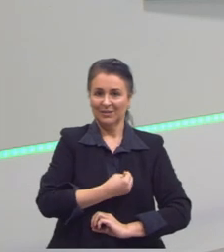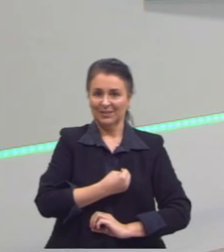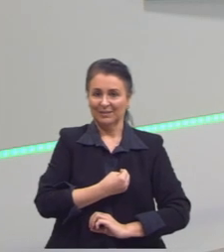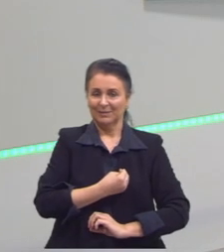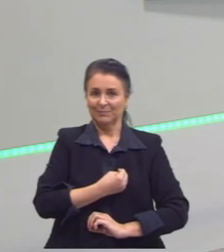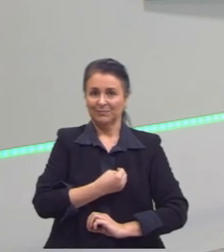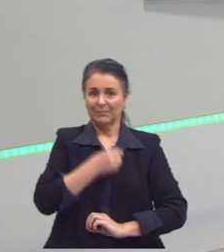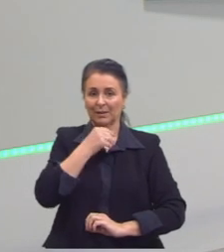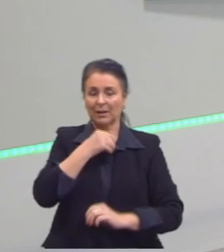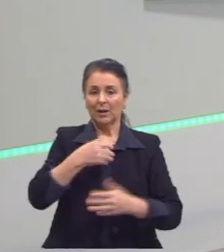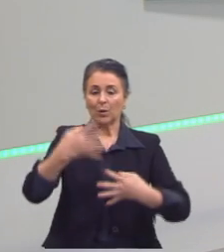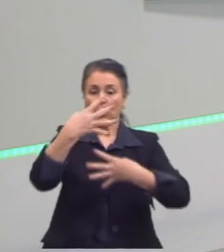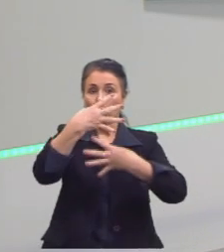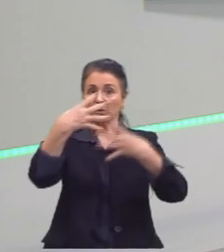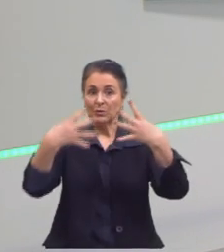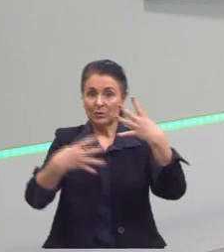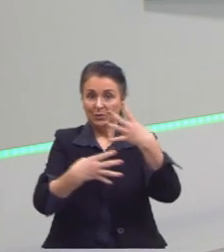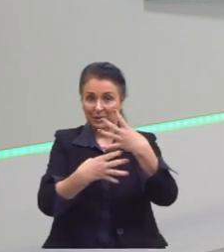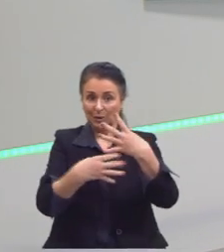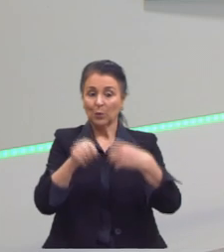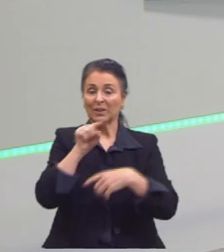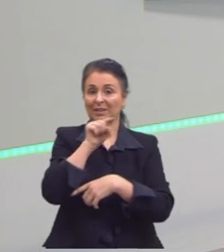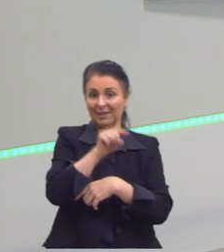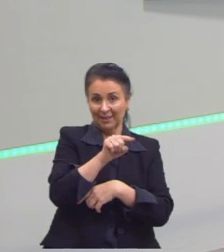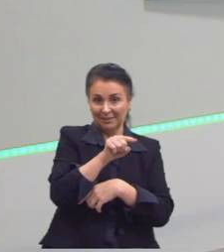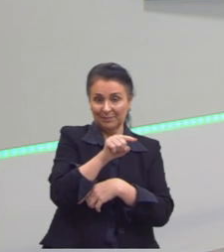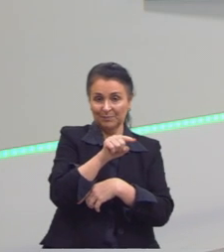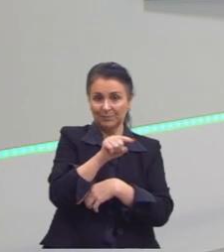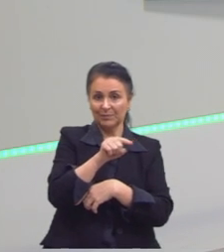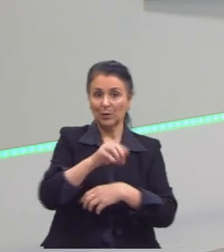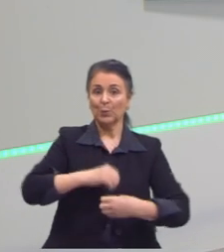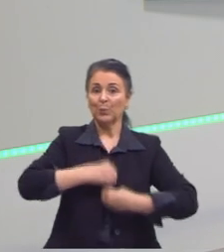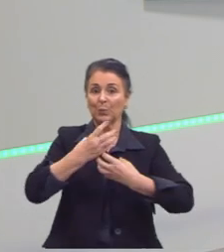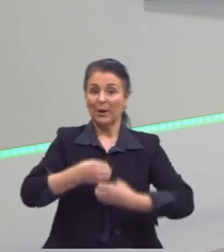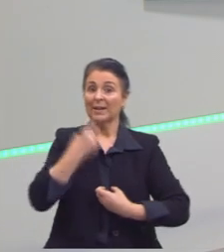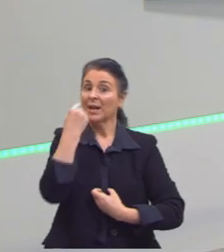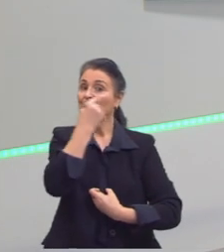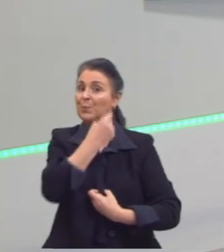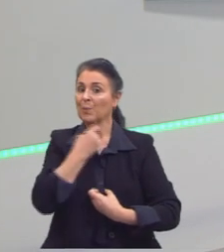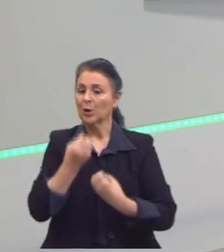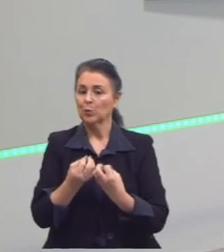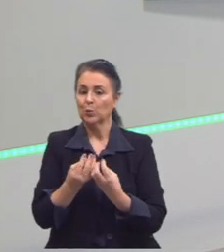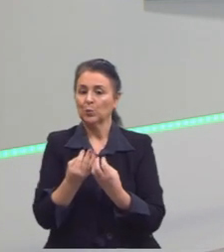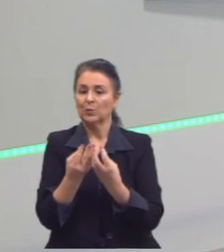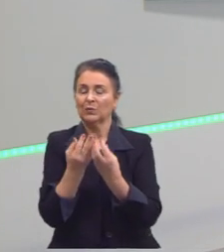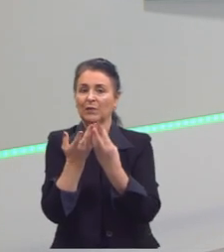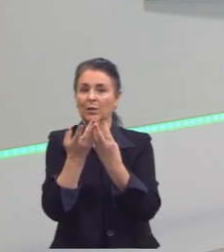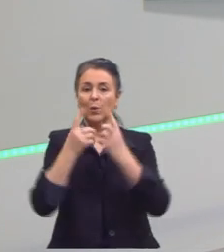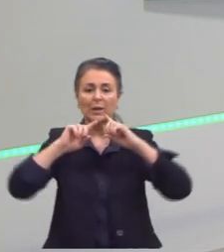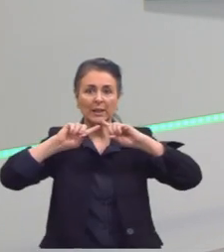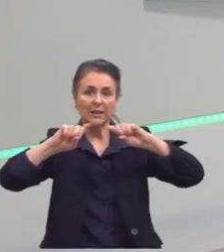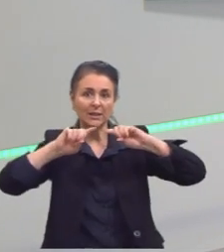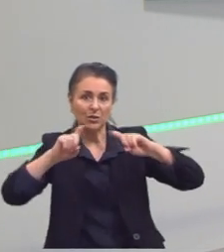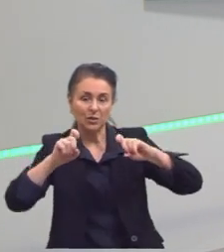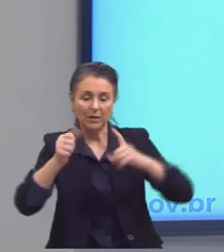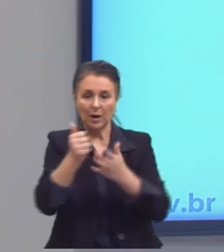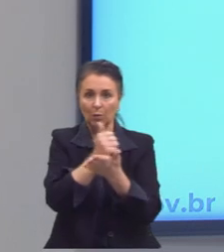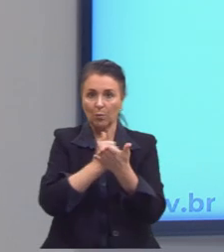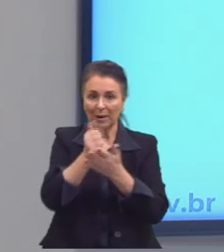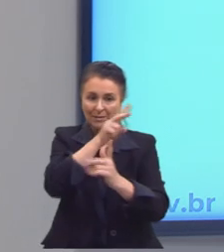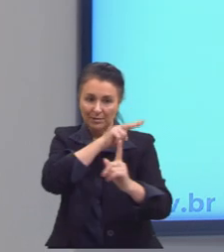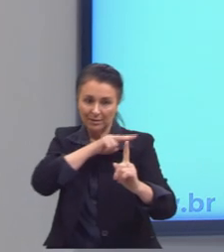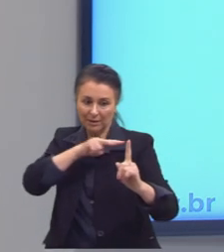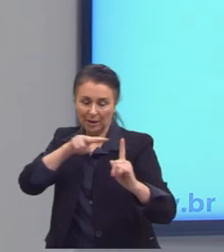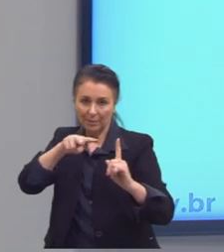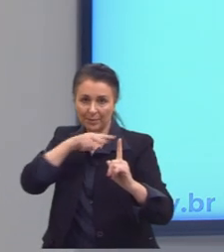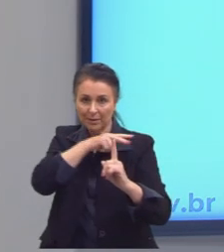O soneto de Gregório de Matos, poeta conhecido como Boca do Inferno, critica com base na perseguição